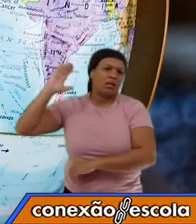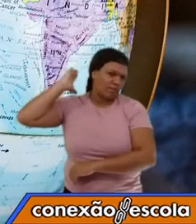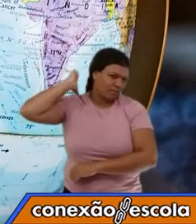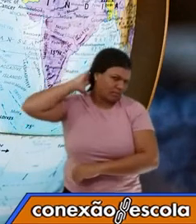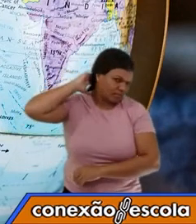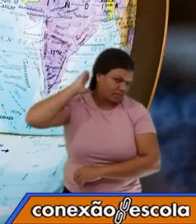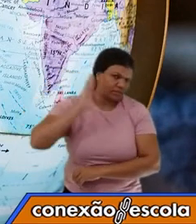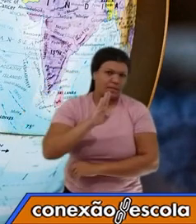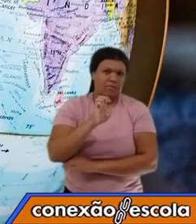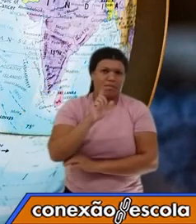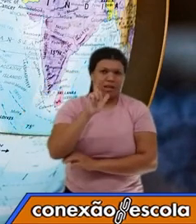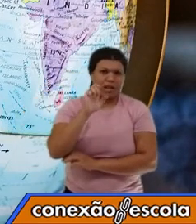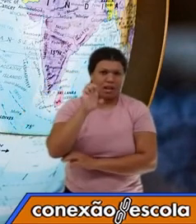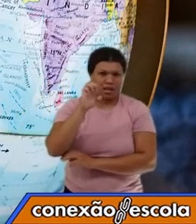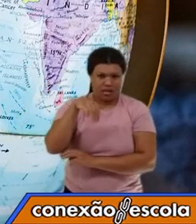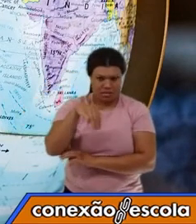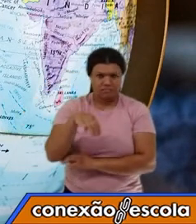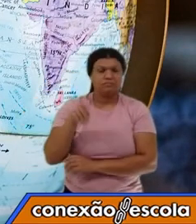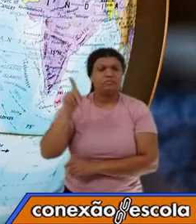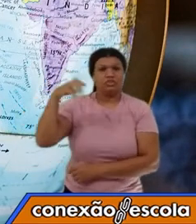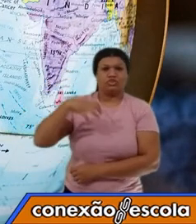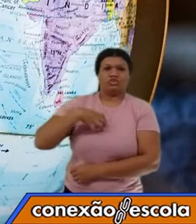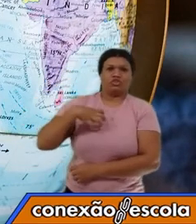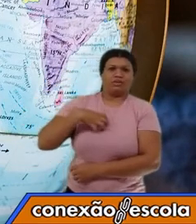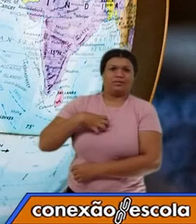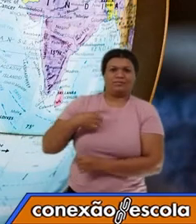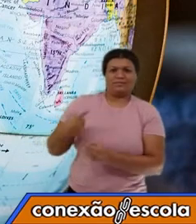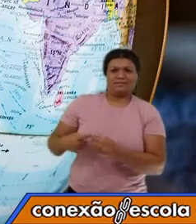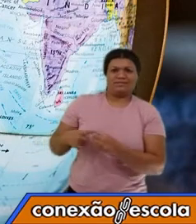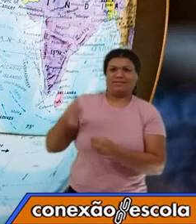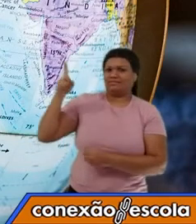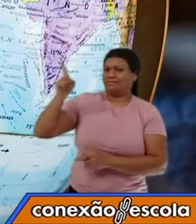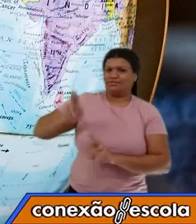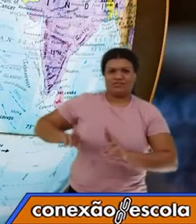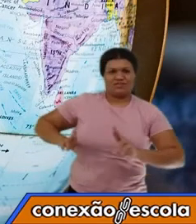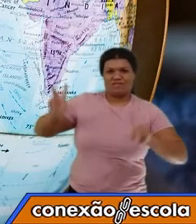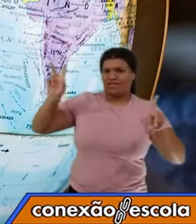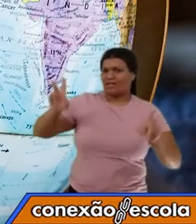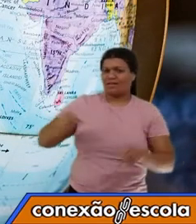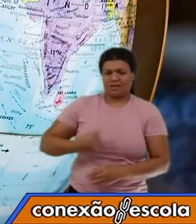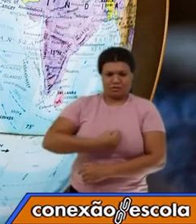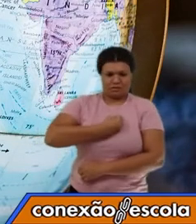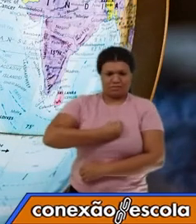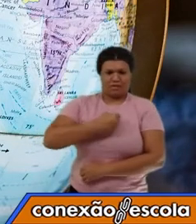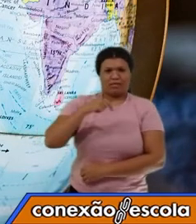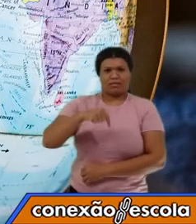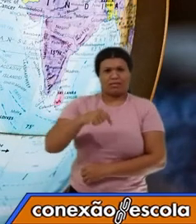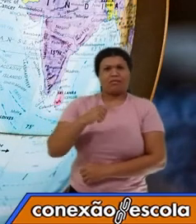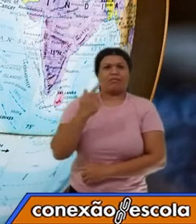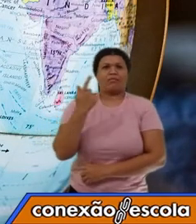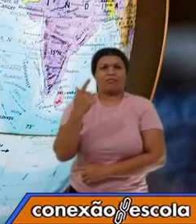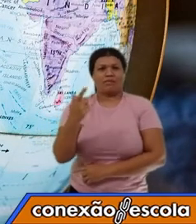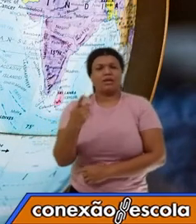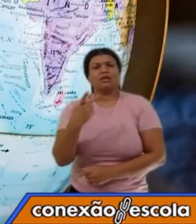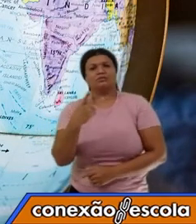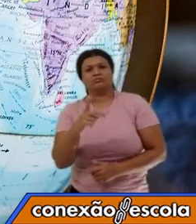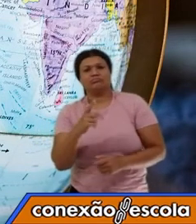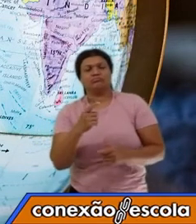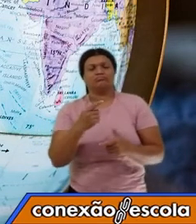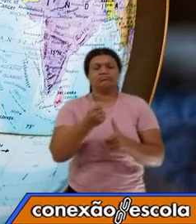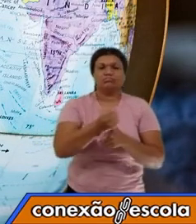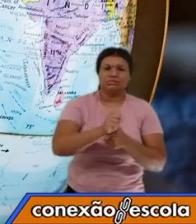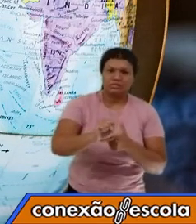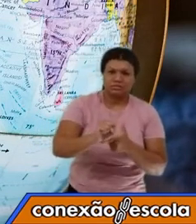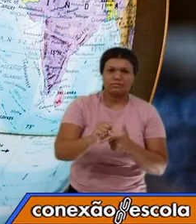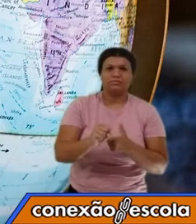estilo daquelas pessoas daquela cidade é diferente do estilo de vida do seu bairro. Um